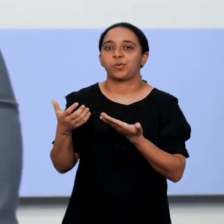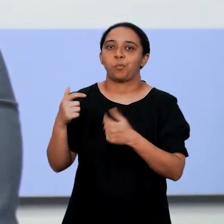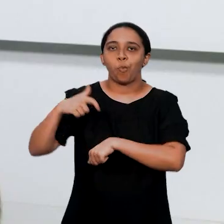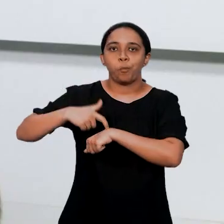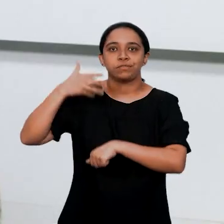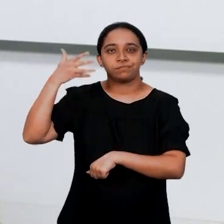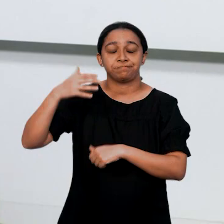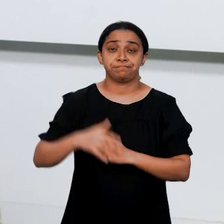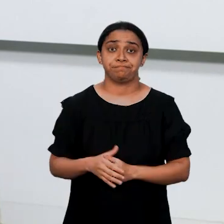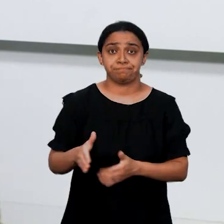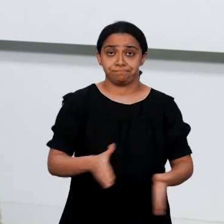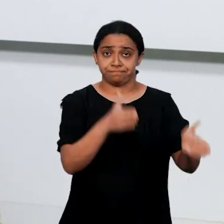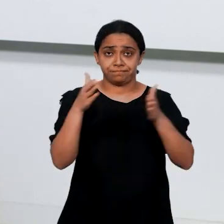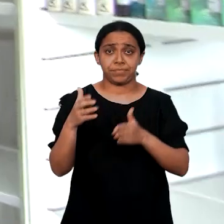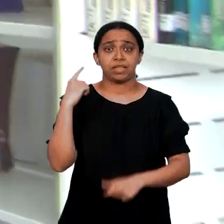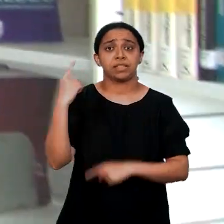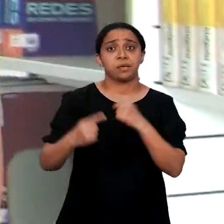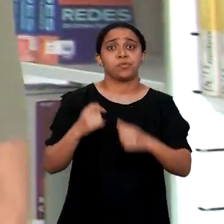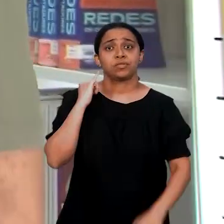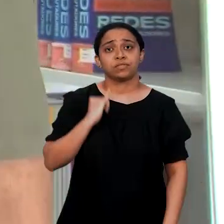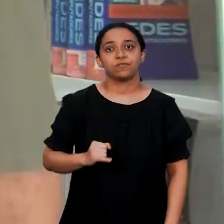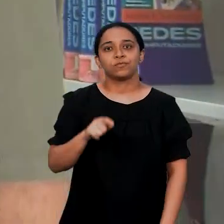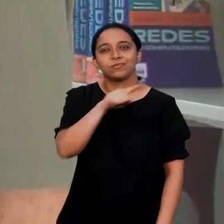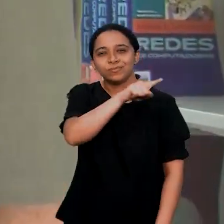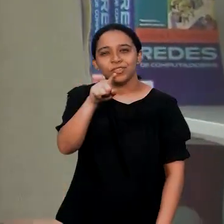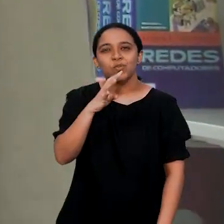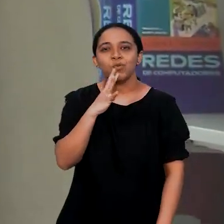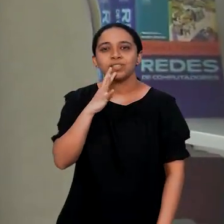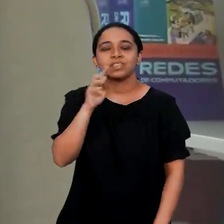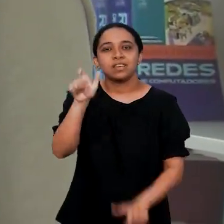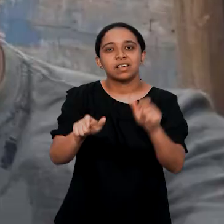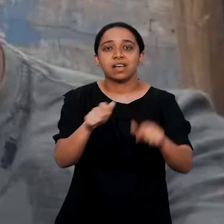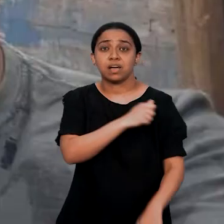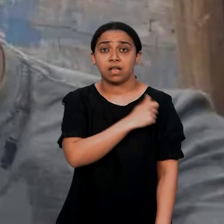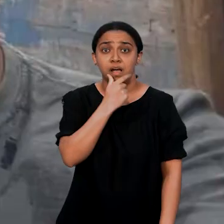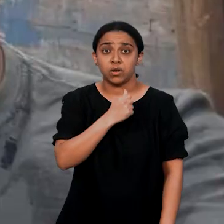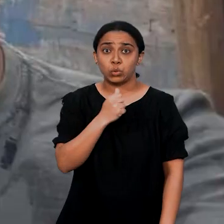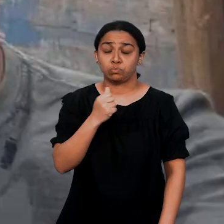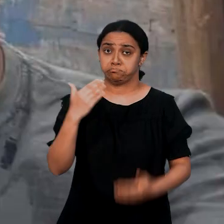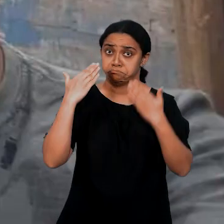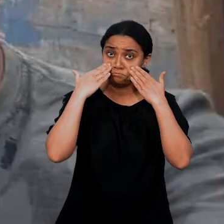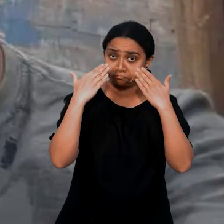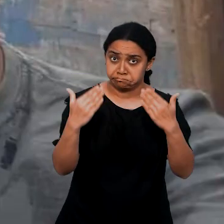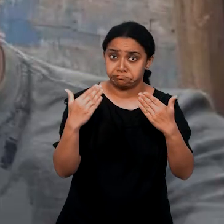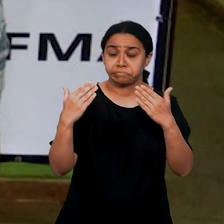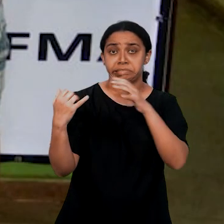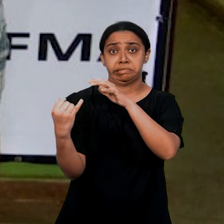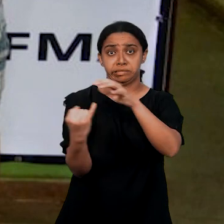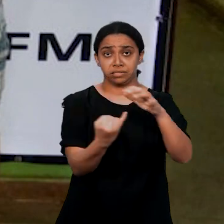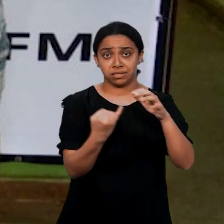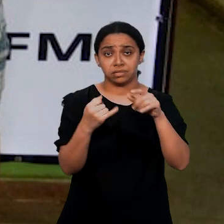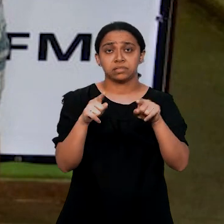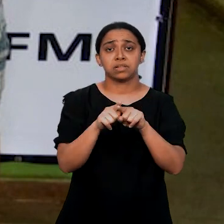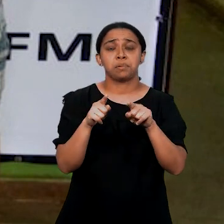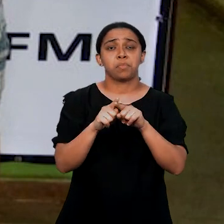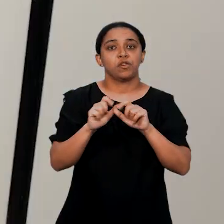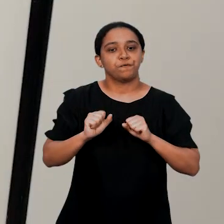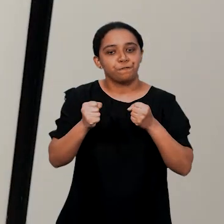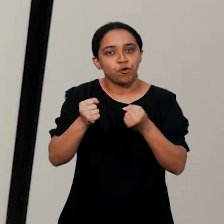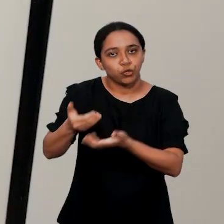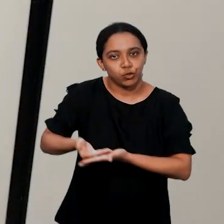espaço. E depois do intervalo, vamos conhecer alunos do Instituto Federal do Maranhão que tiveram destaque